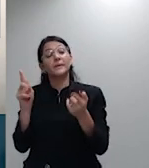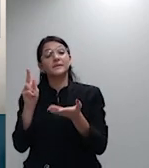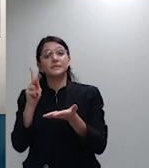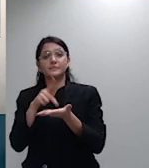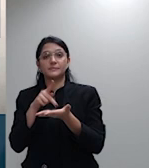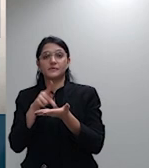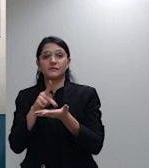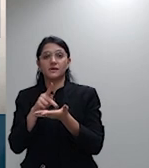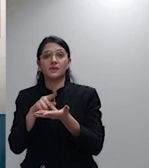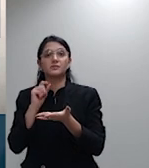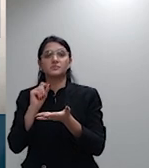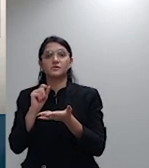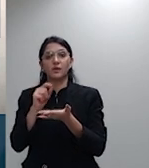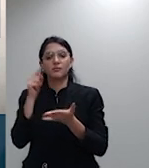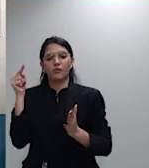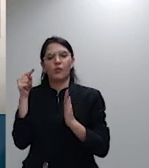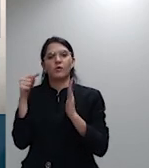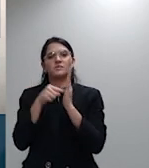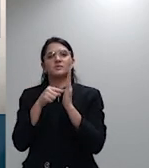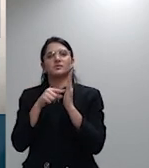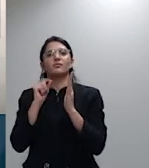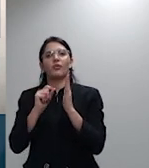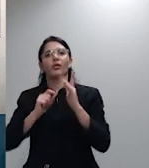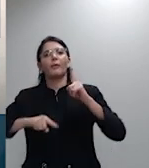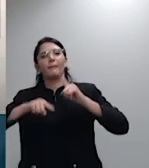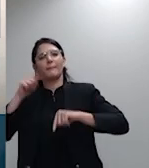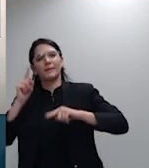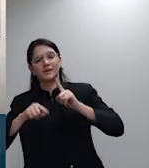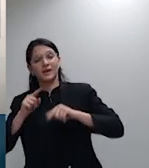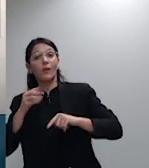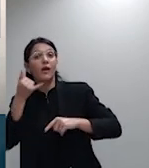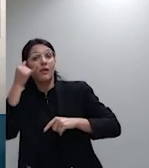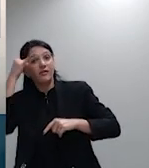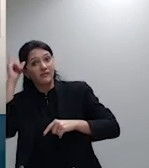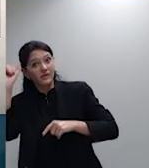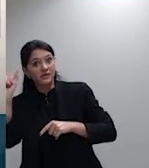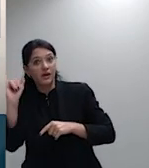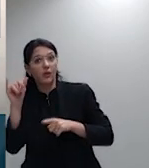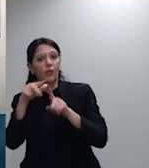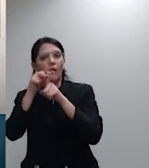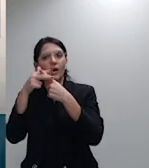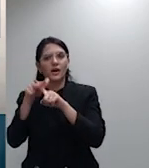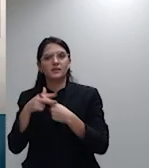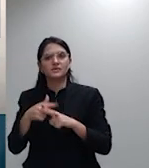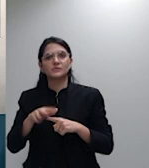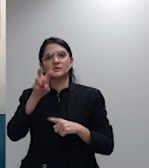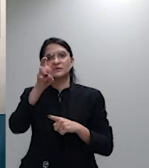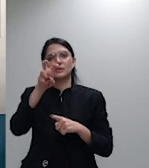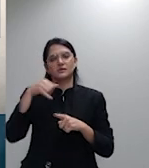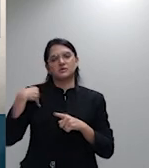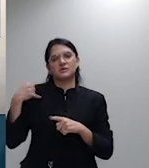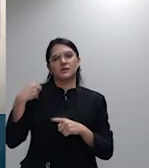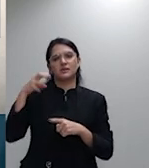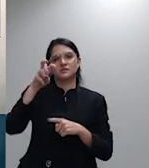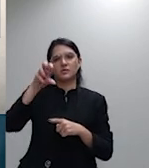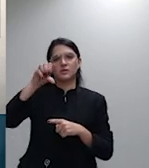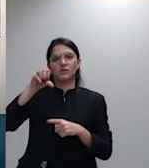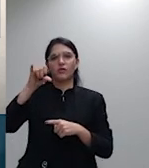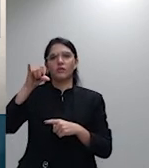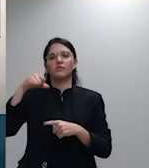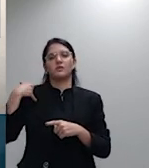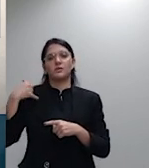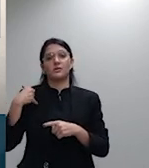norma que seria evitar o reajuste abusivo aos 59 anos não é cumprido 106% excelências isso é